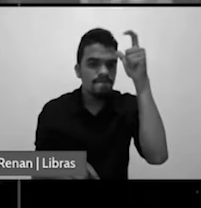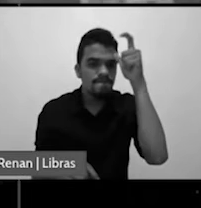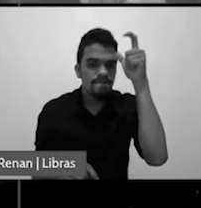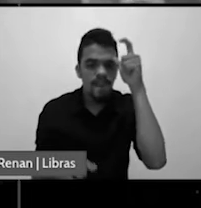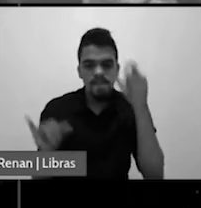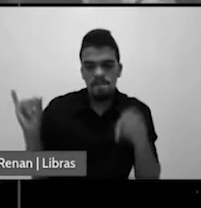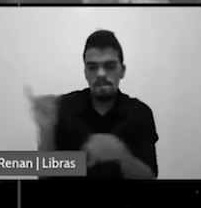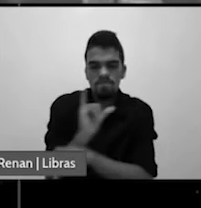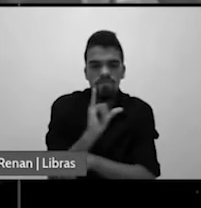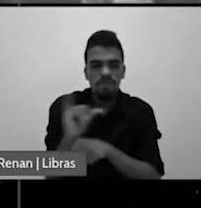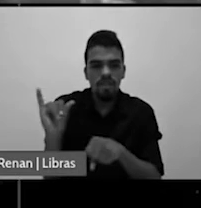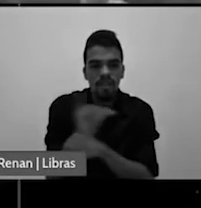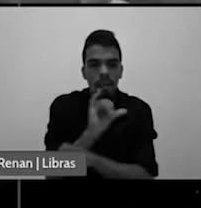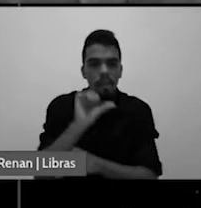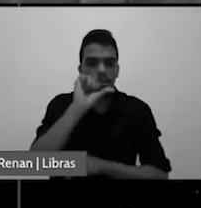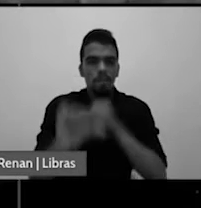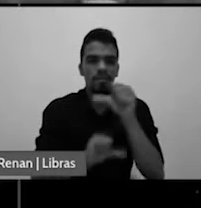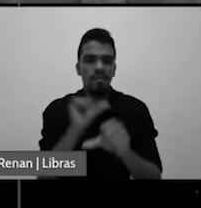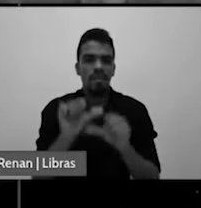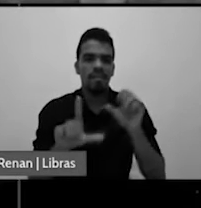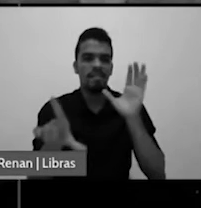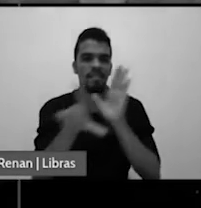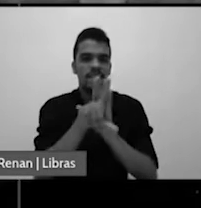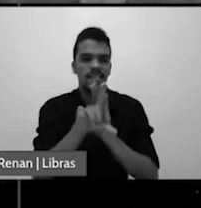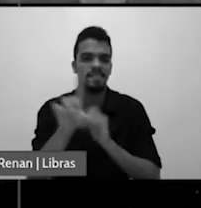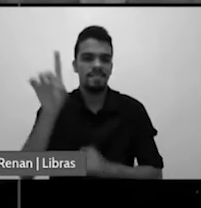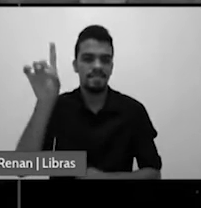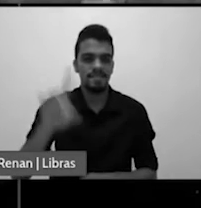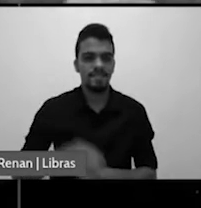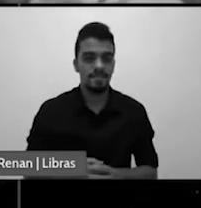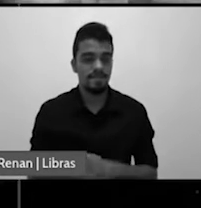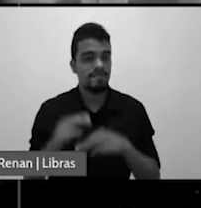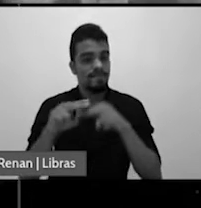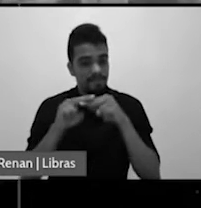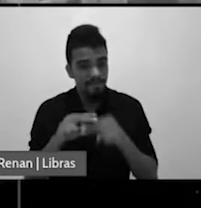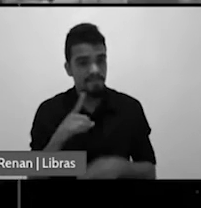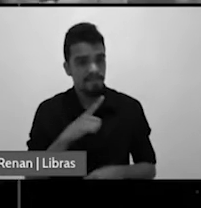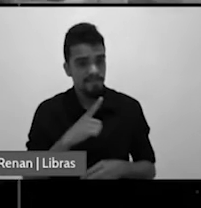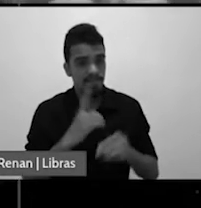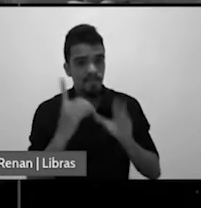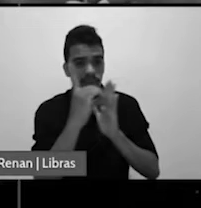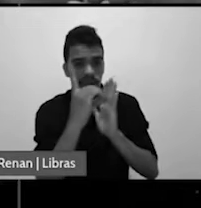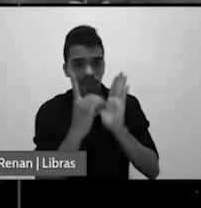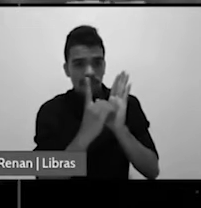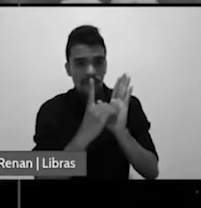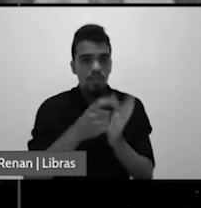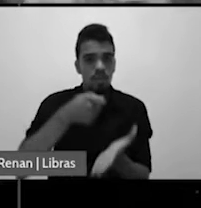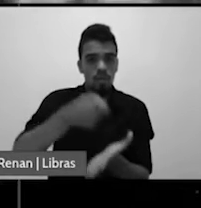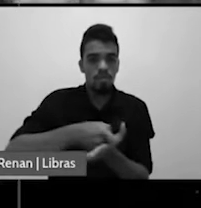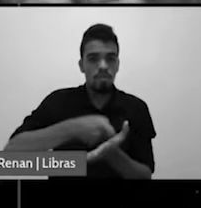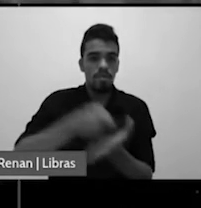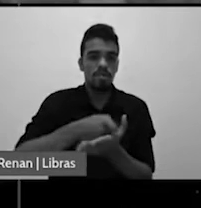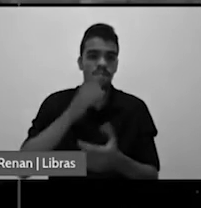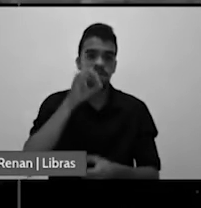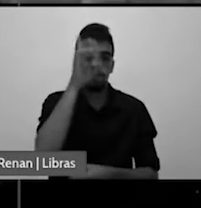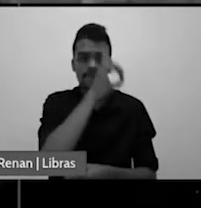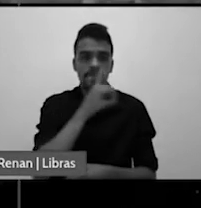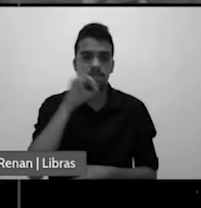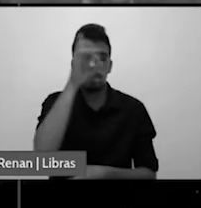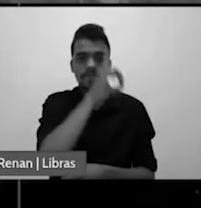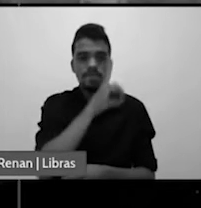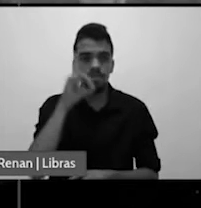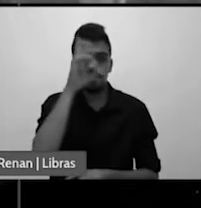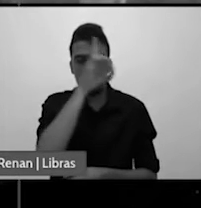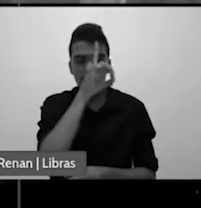Muito bem, então, é nisso que se insere a questão do decreto dominical. É o último momento do conflito. Quando a lei de Deus será atacada outra